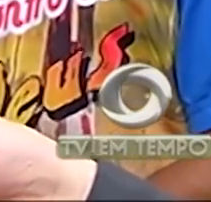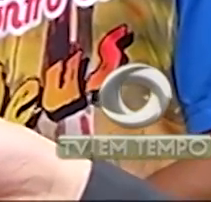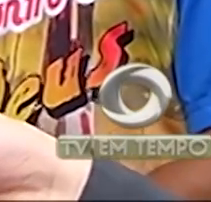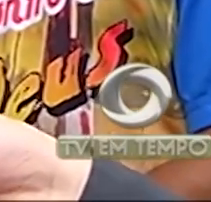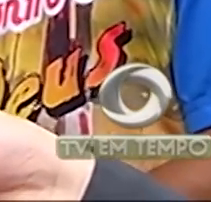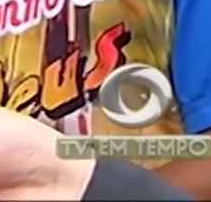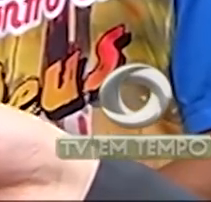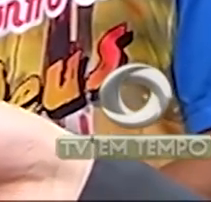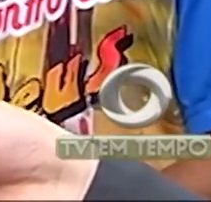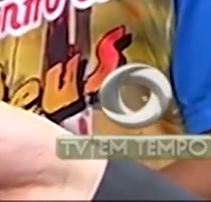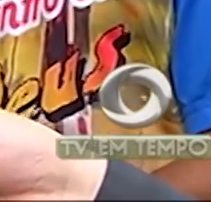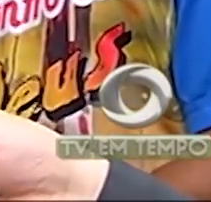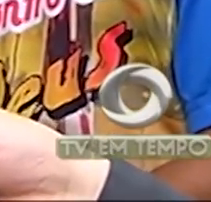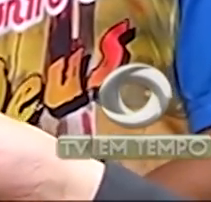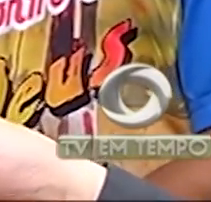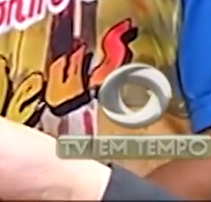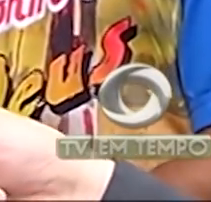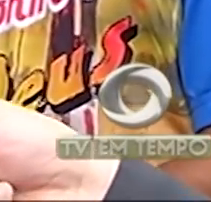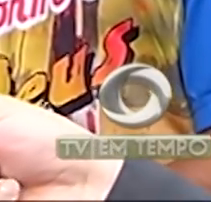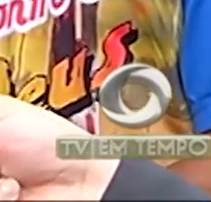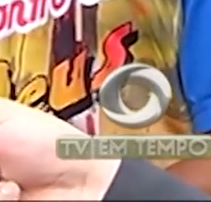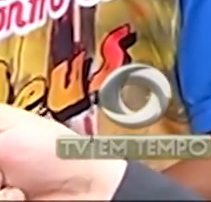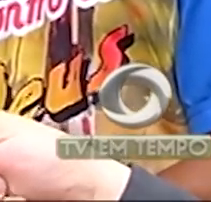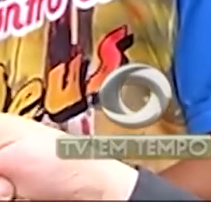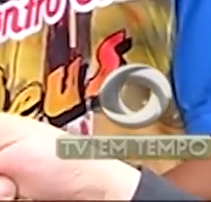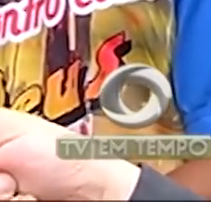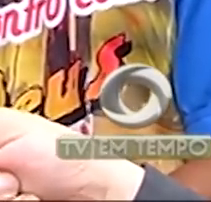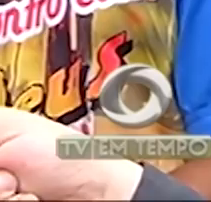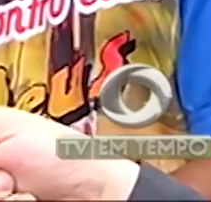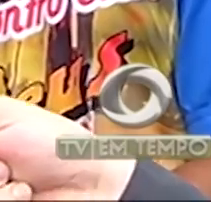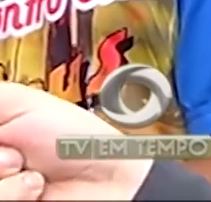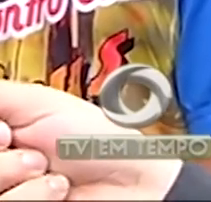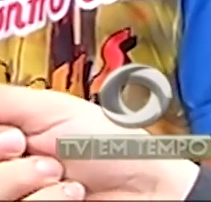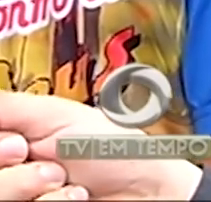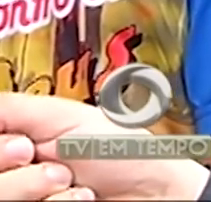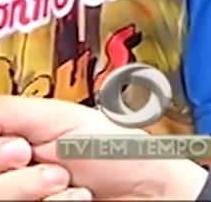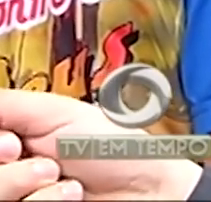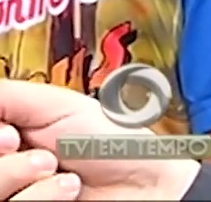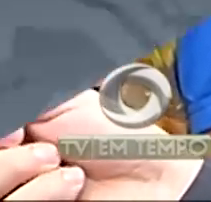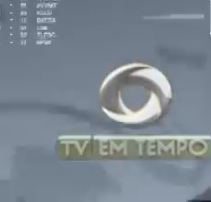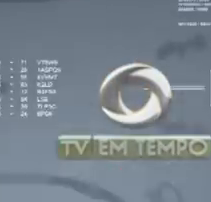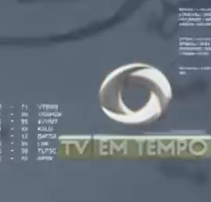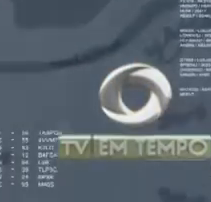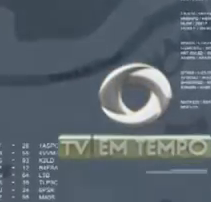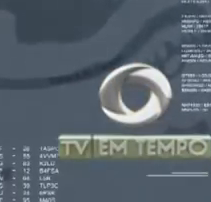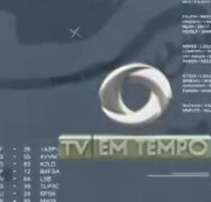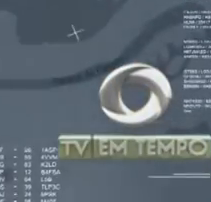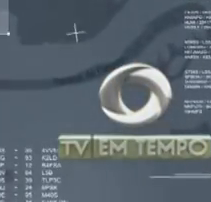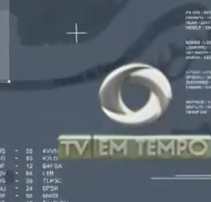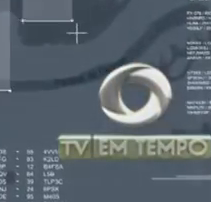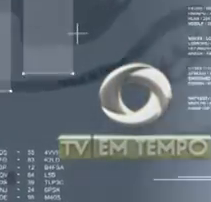É aceitar isso aí? Não existe isso aí. Cadê a segurança? Cadê as coisas? As pessoas sabem que é perigoso.